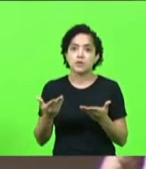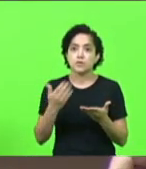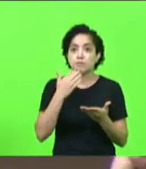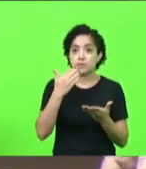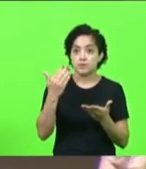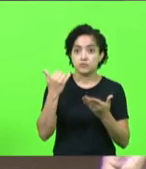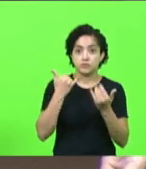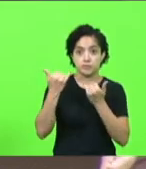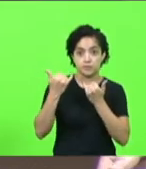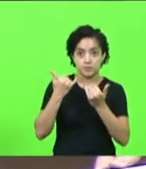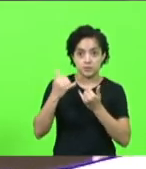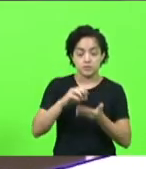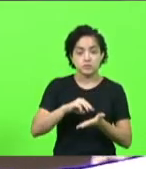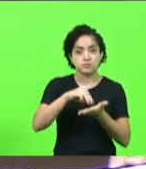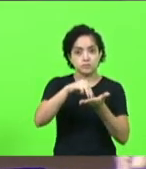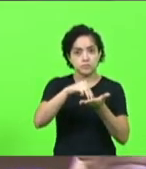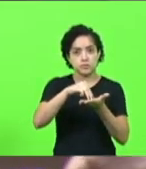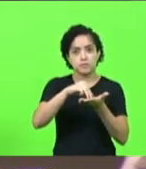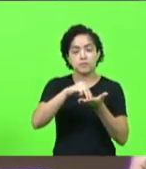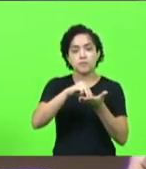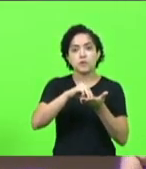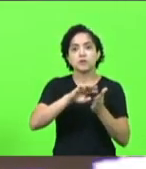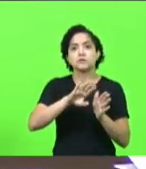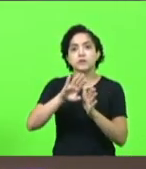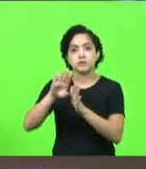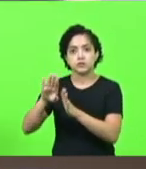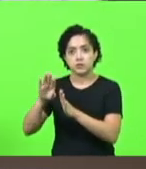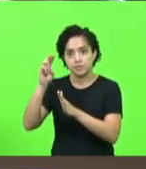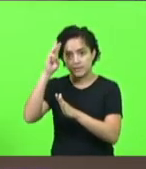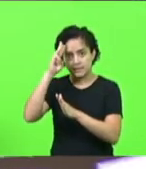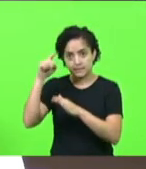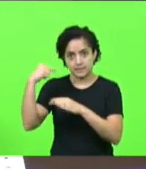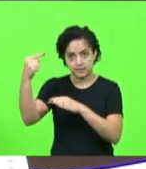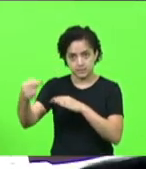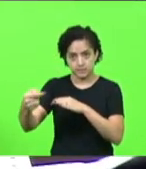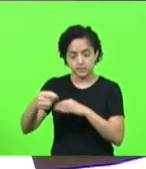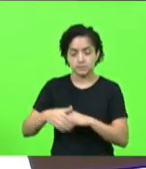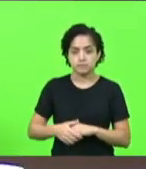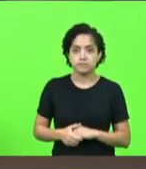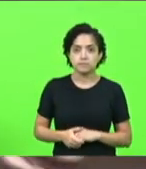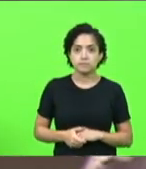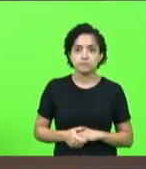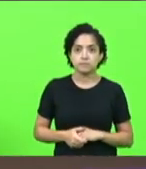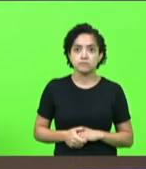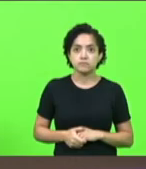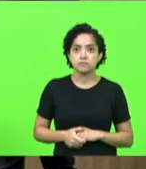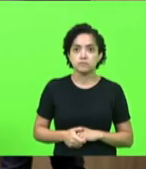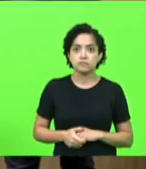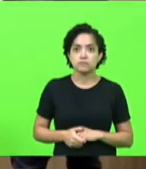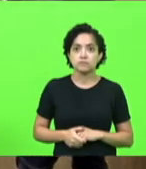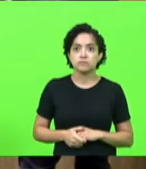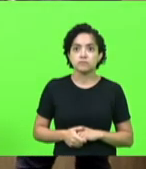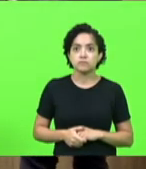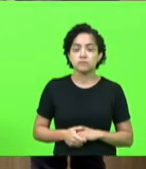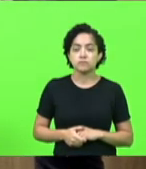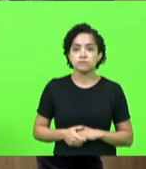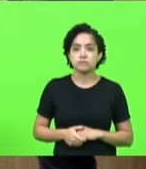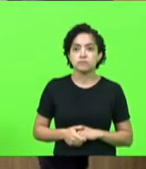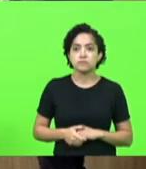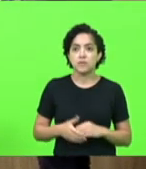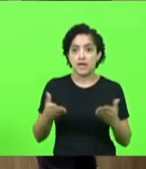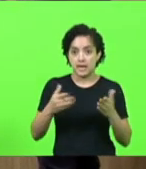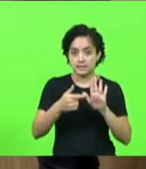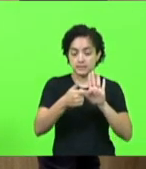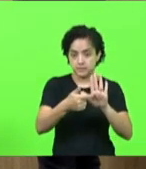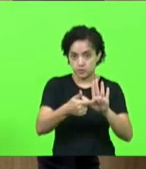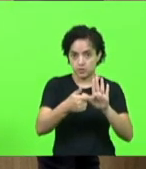informações e as moções ficam para a próxima terça-feira deputado Silvio Dreve sim senhor presidente as indicações o senhor vai encaminhar hoje as